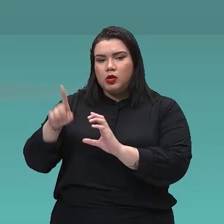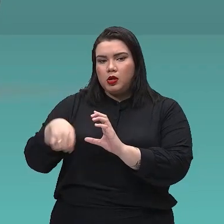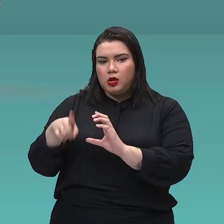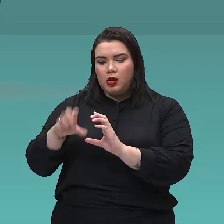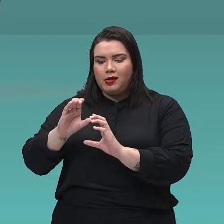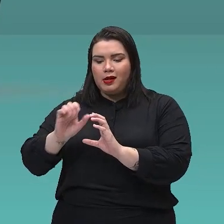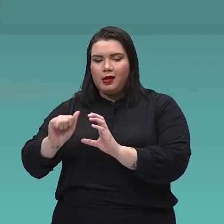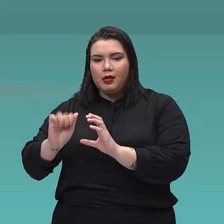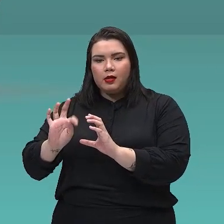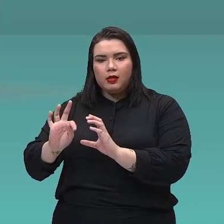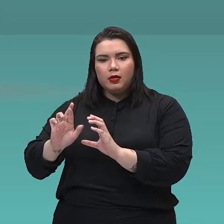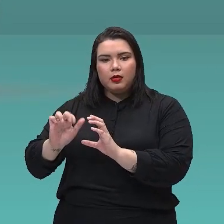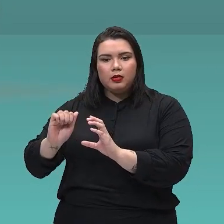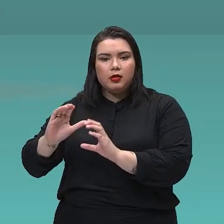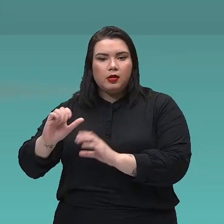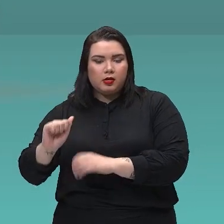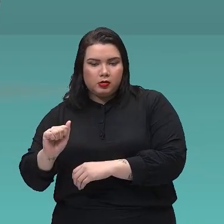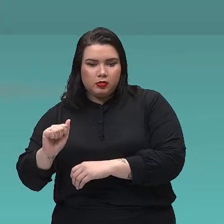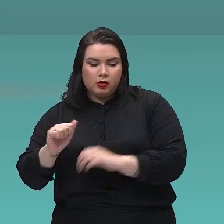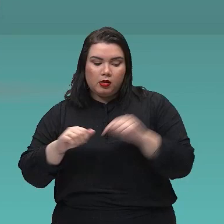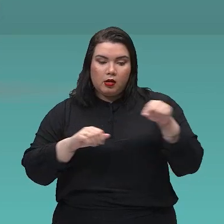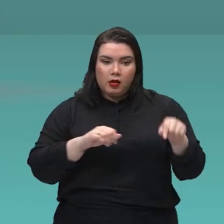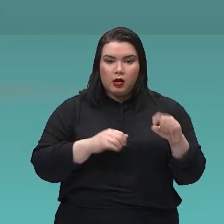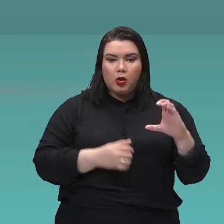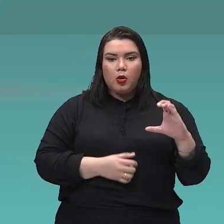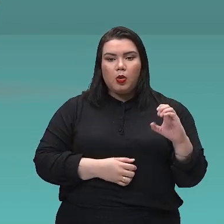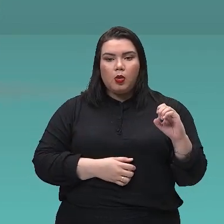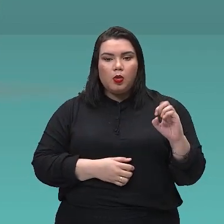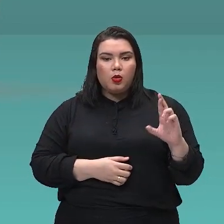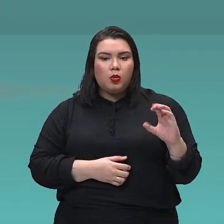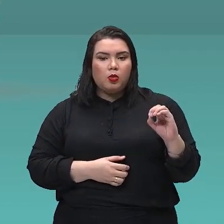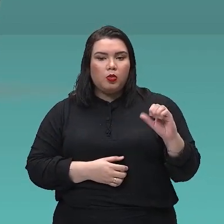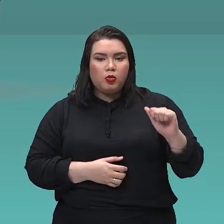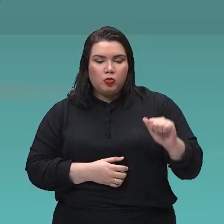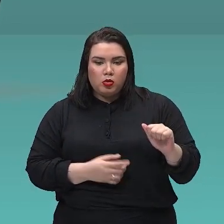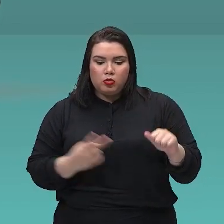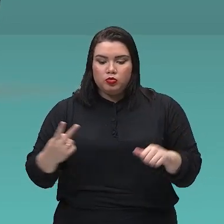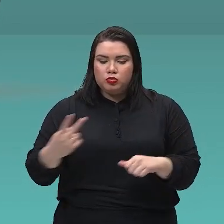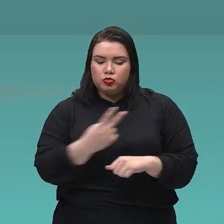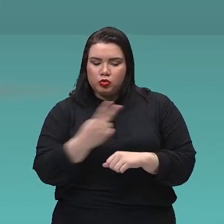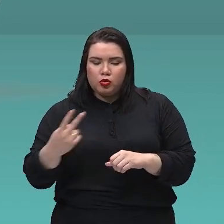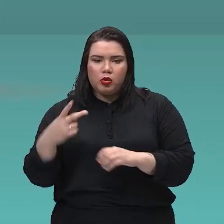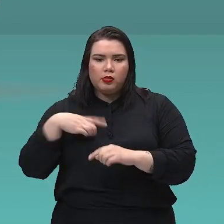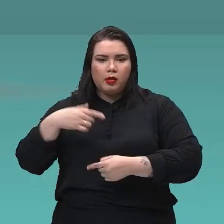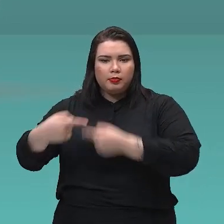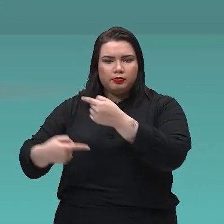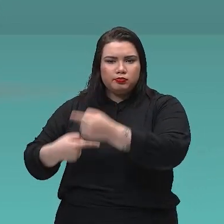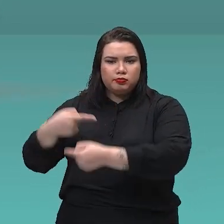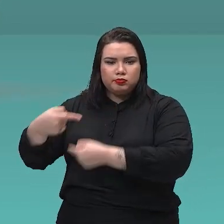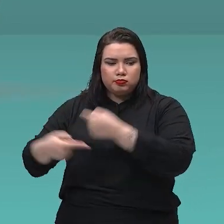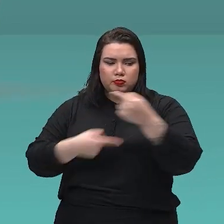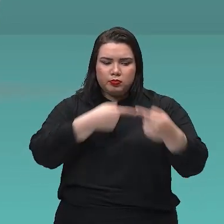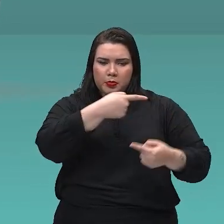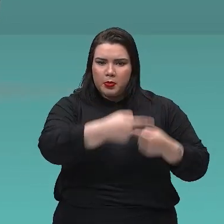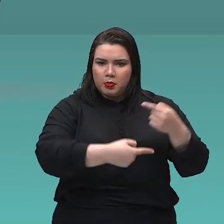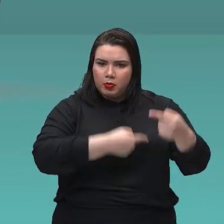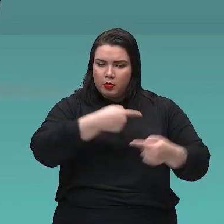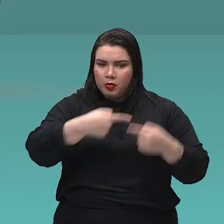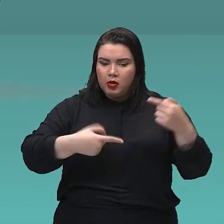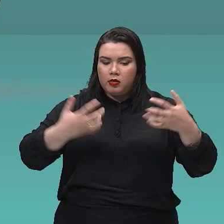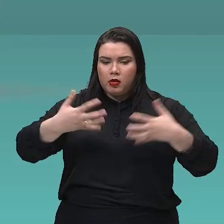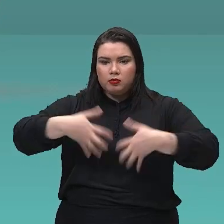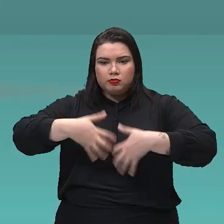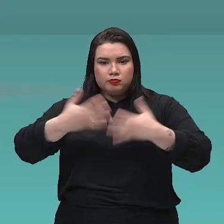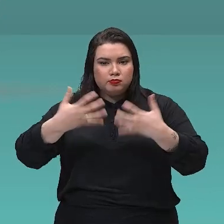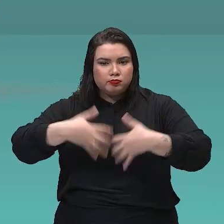catraca. Ela gira mais vezes. E o conjunto delas aí, unidas por essa corrente, vai